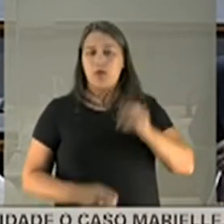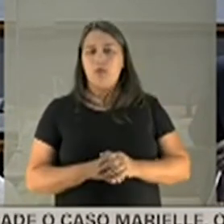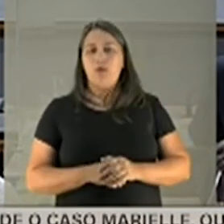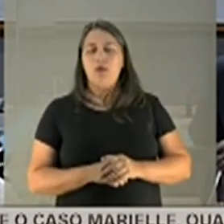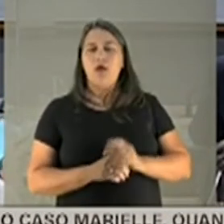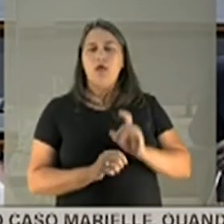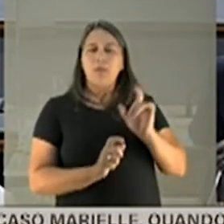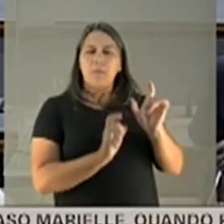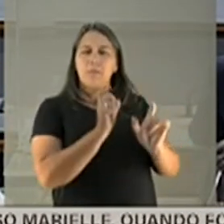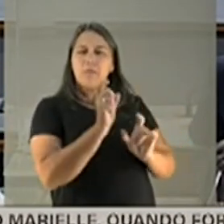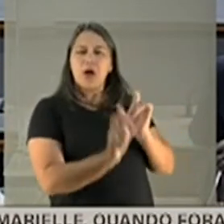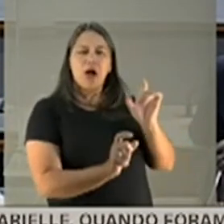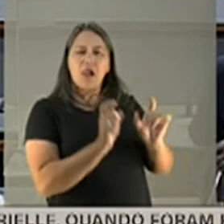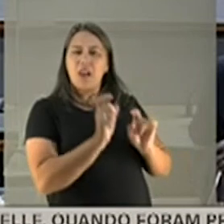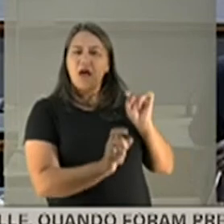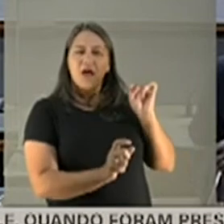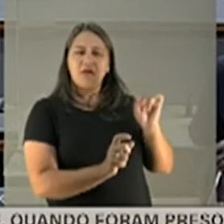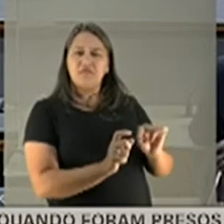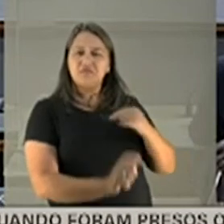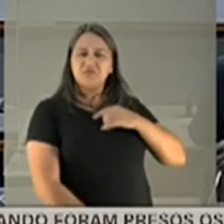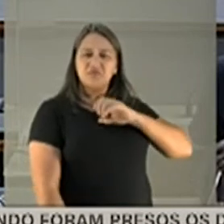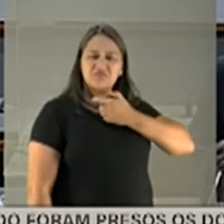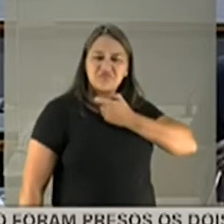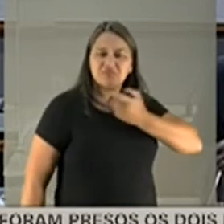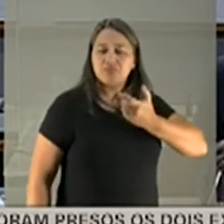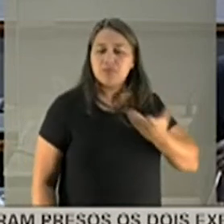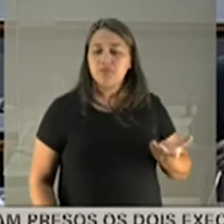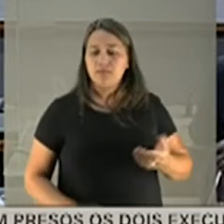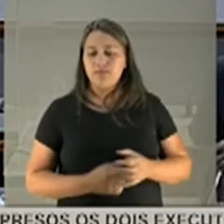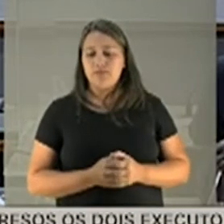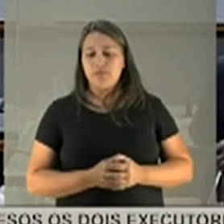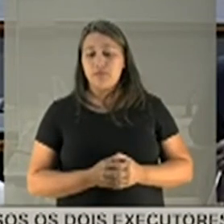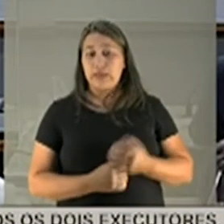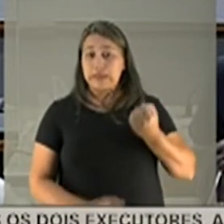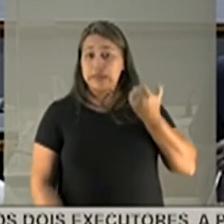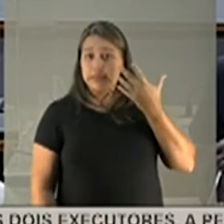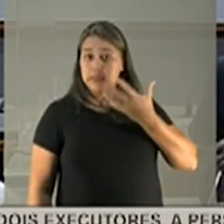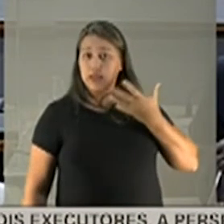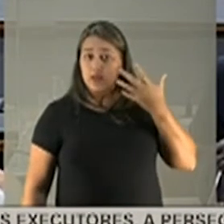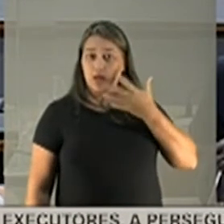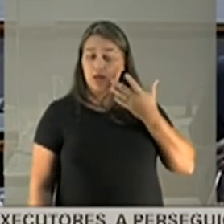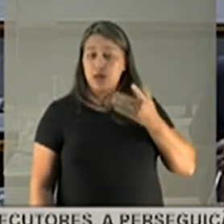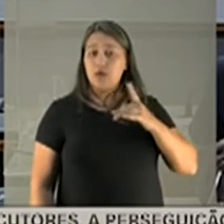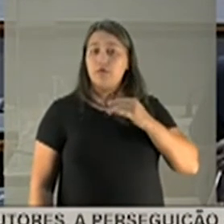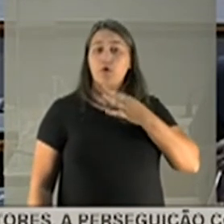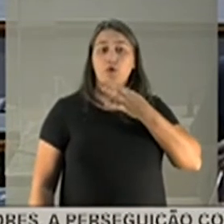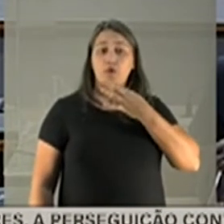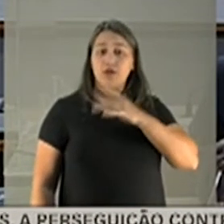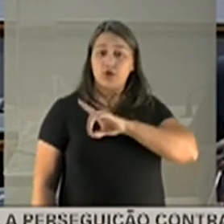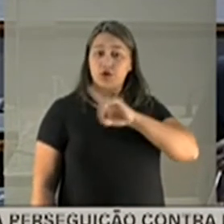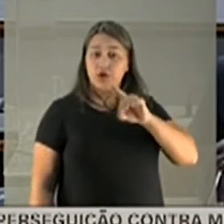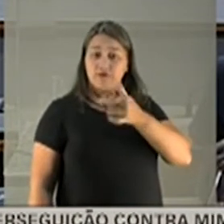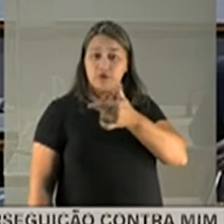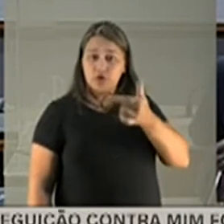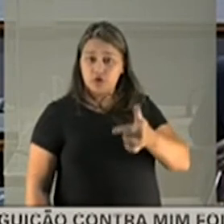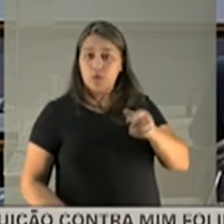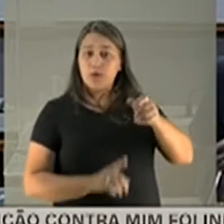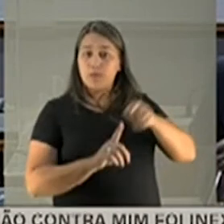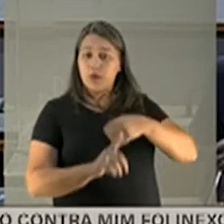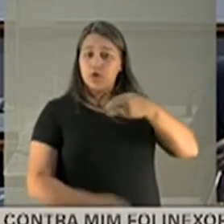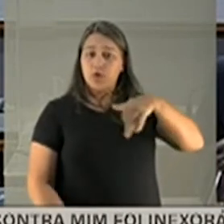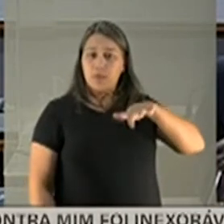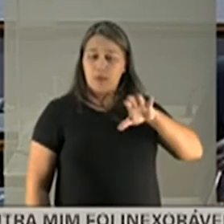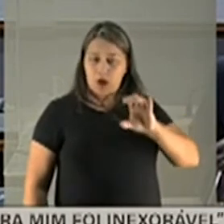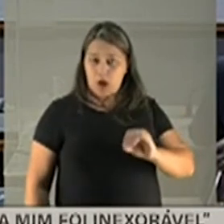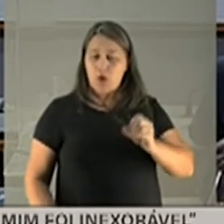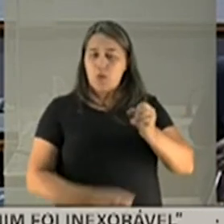palavras escatológicas e xingamentos. Essas declarações foram conhecidas em 22 de maio daquele ano e a operação,